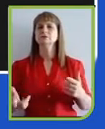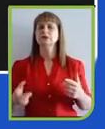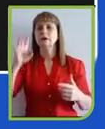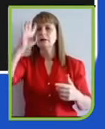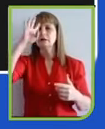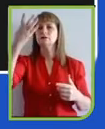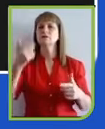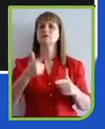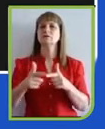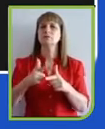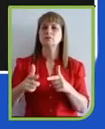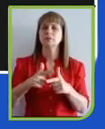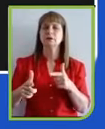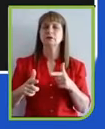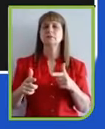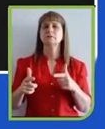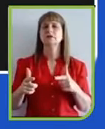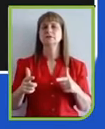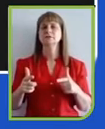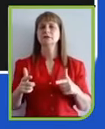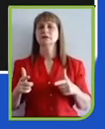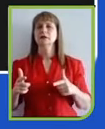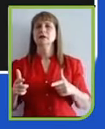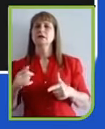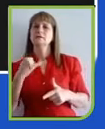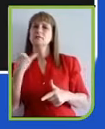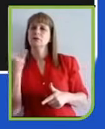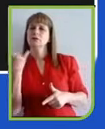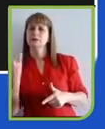são estruturantes para a vida brasileira.